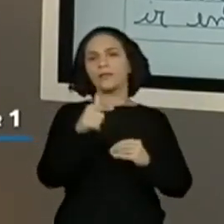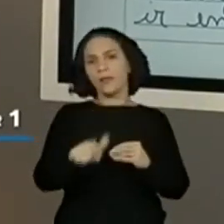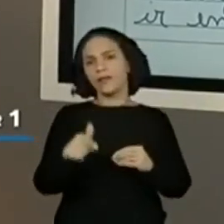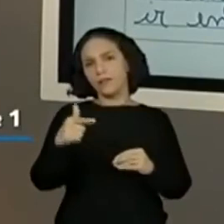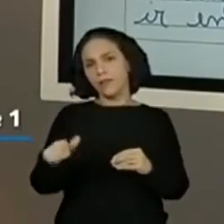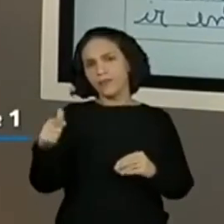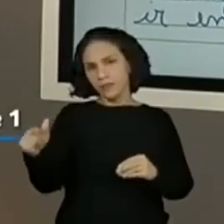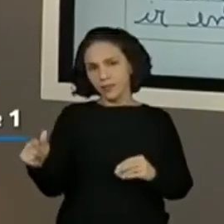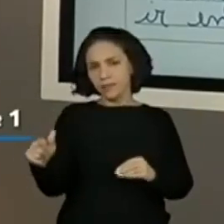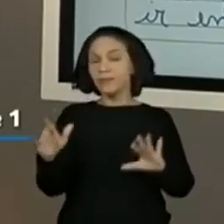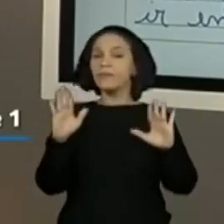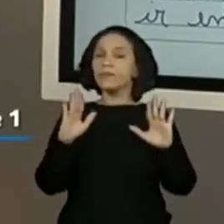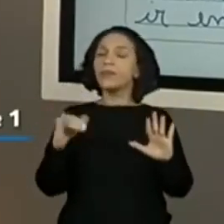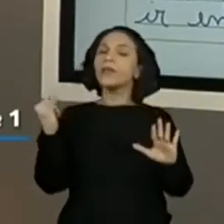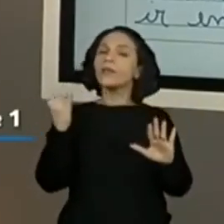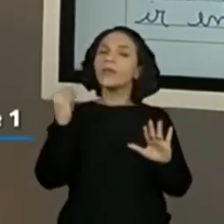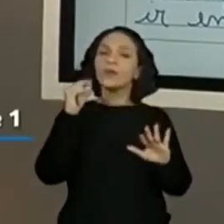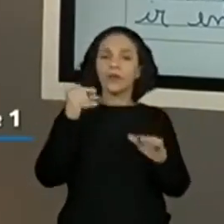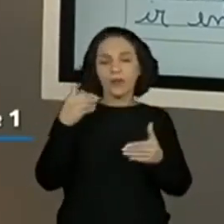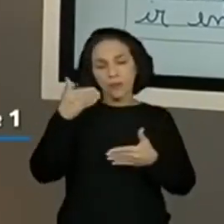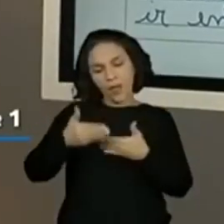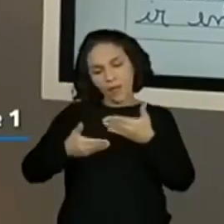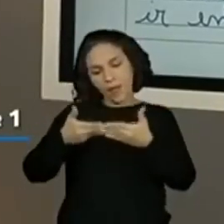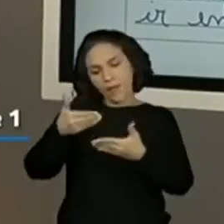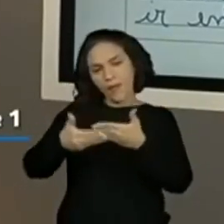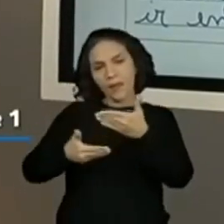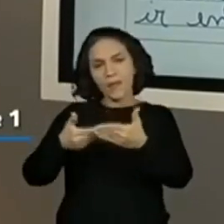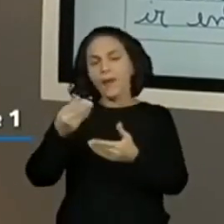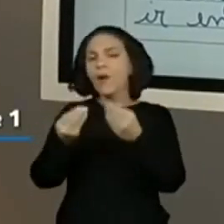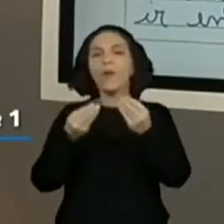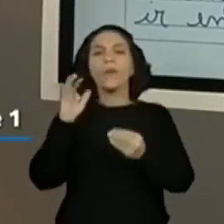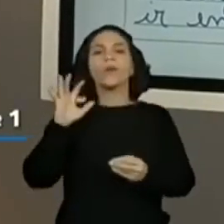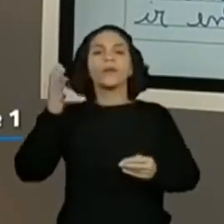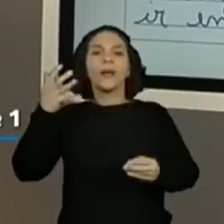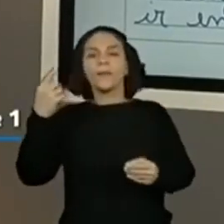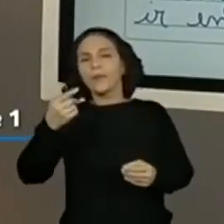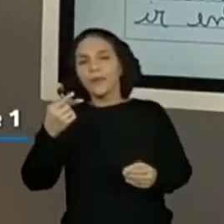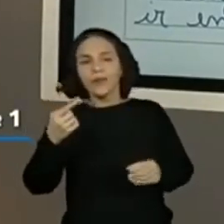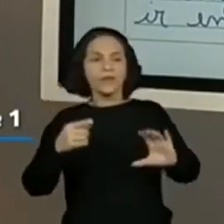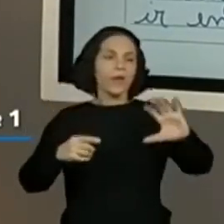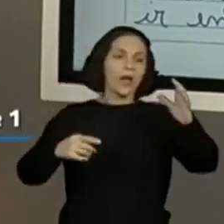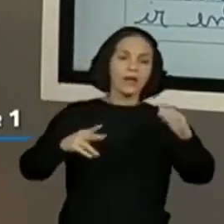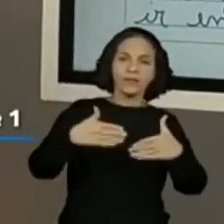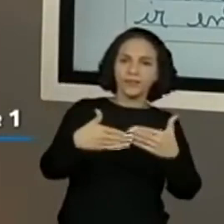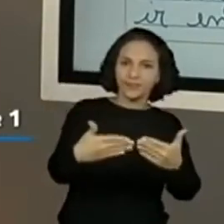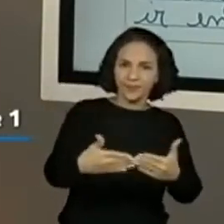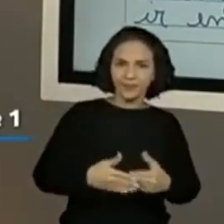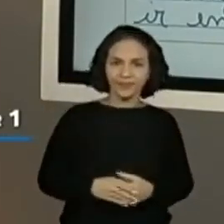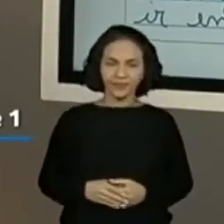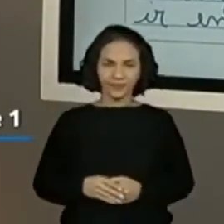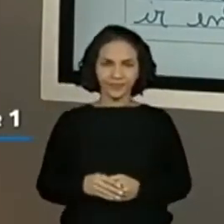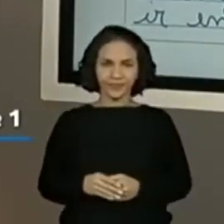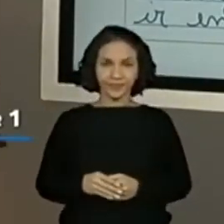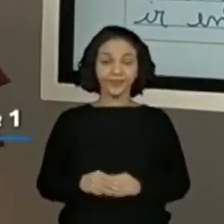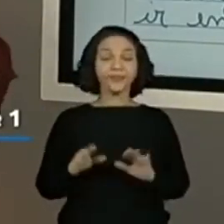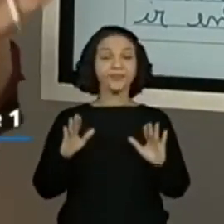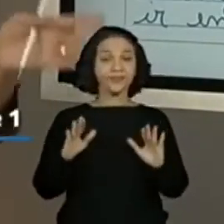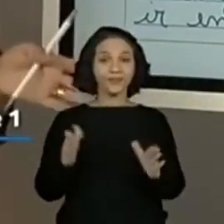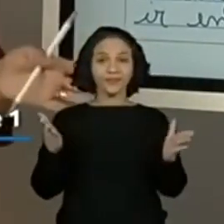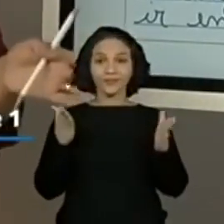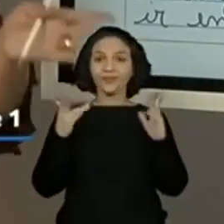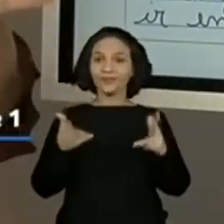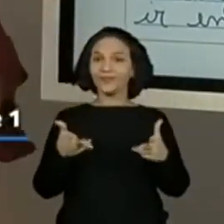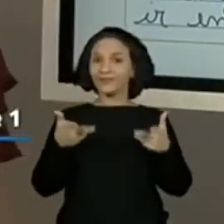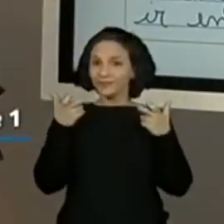importante que você traga numa sequência do que aconteceu, tá bom? Para ajudar você lá na hora. Então, observe. Nós estamos